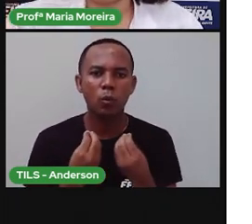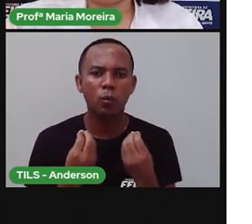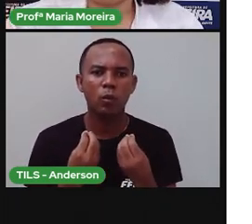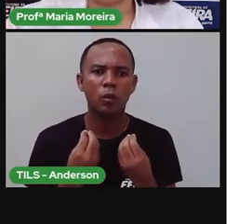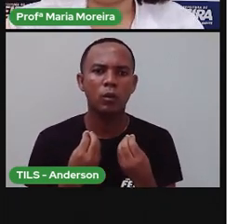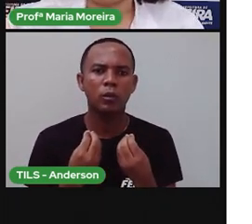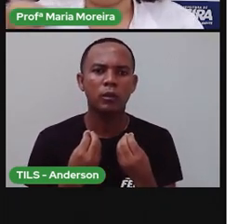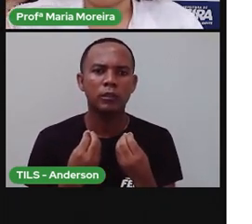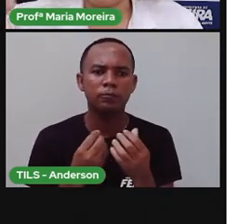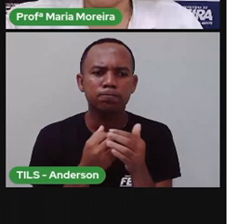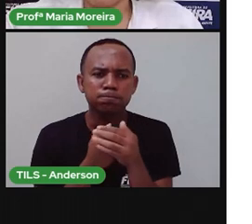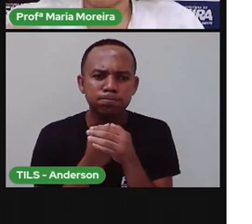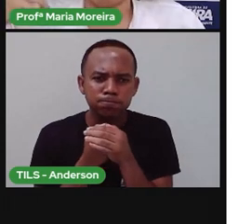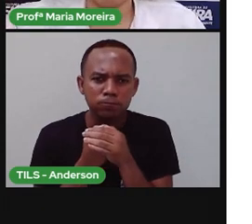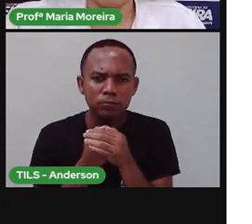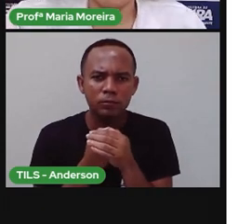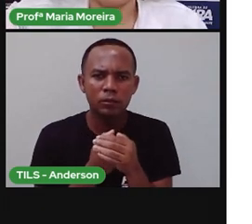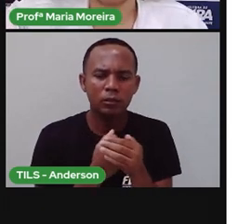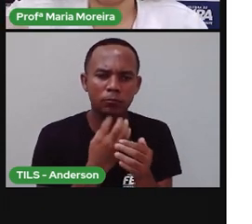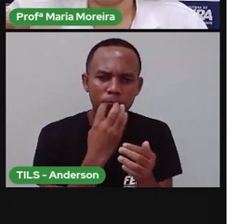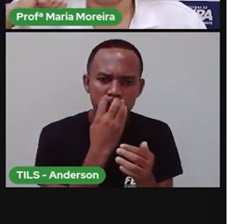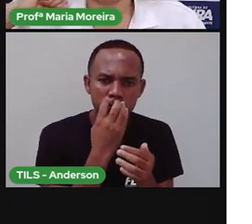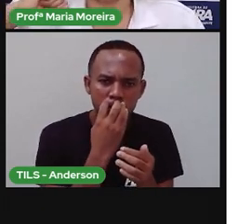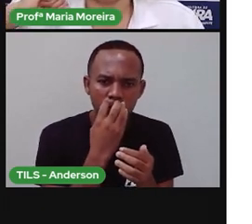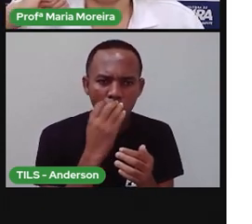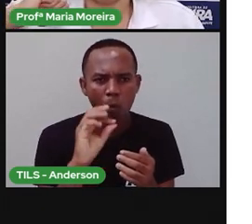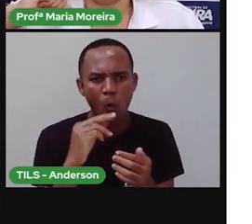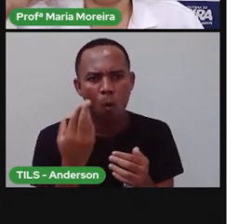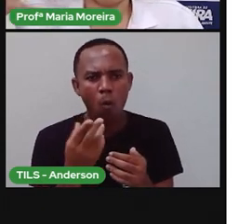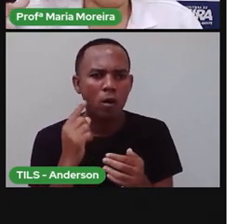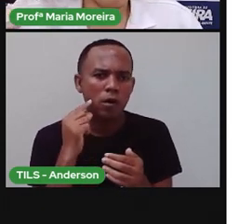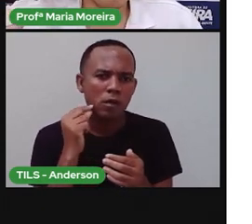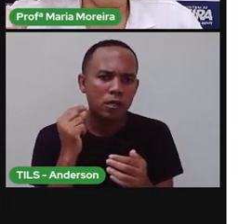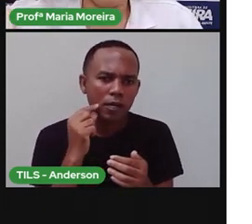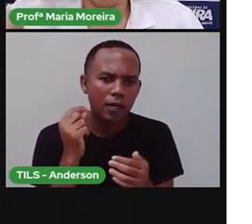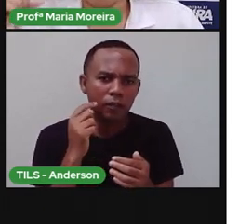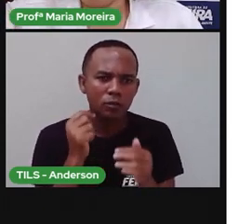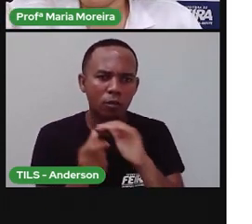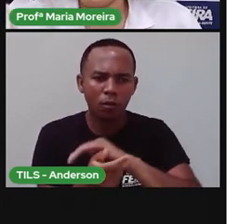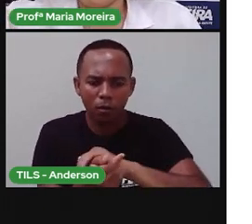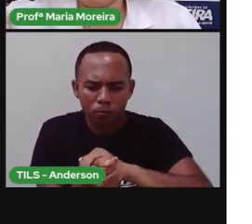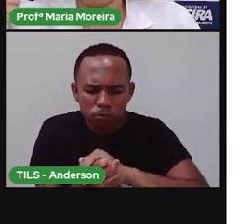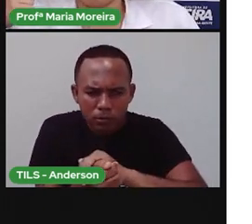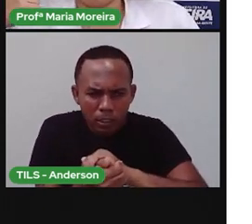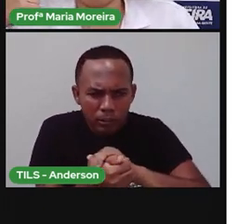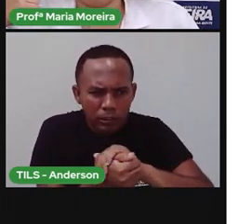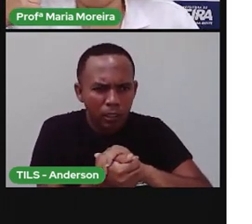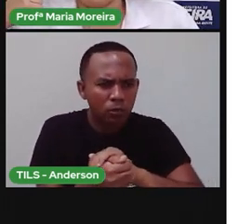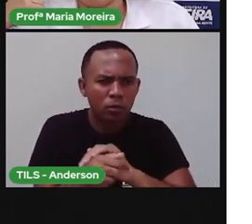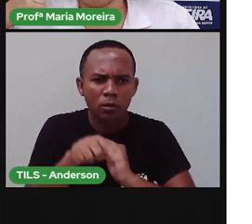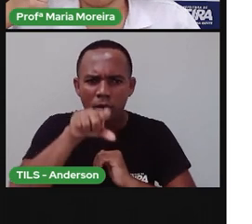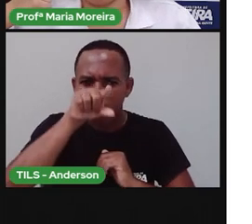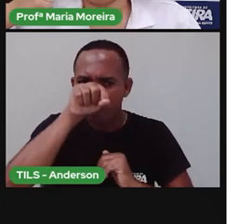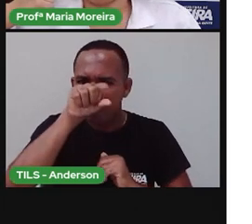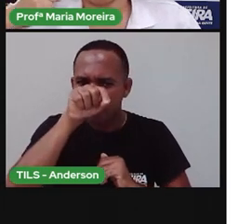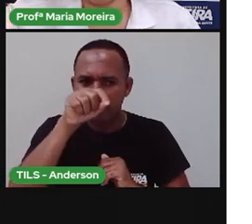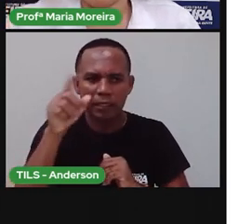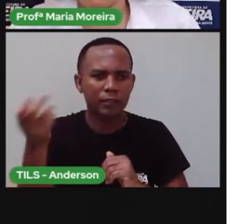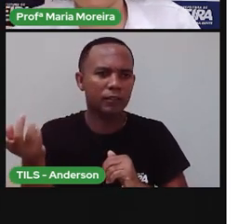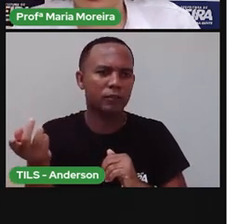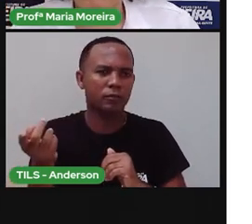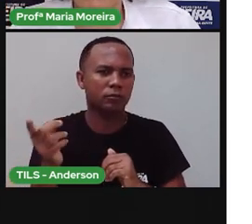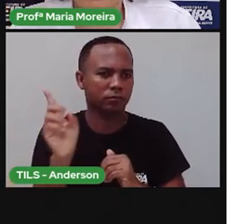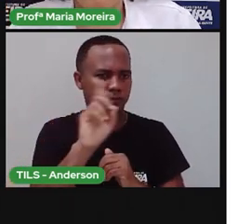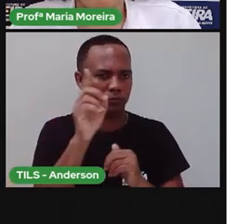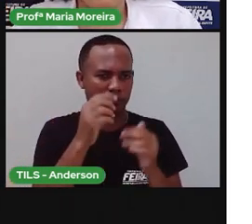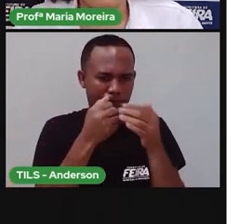Usufruindo de uma briga. Ou seja, ele é um cachorrinho, um gato, uma tartaruga, um passarinho. A gente não mantém o passarinho preso, porque eles ficam